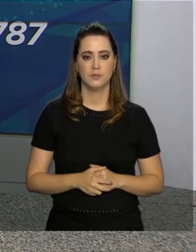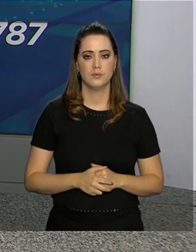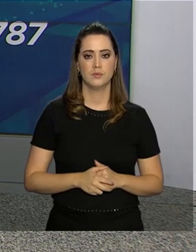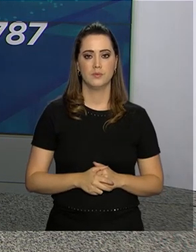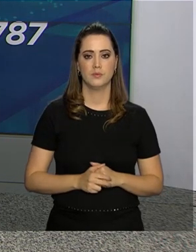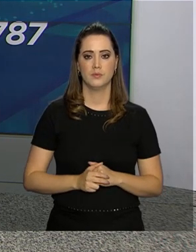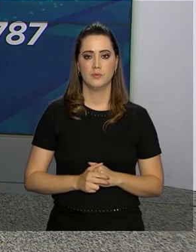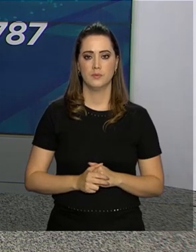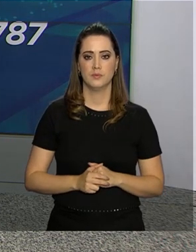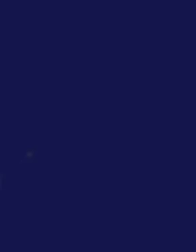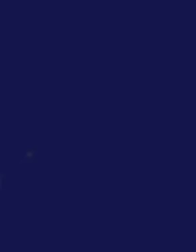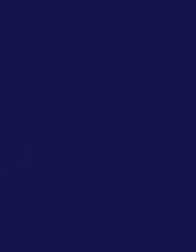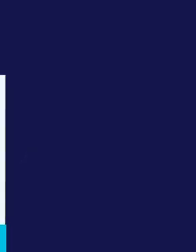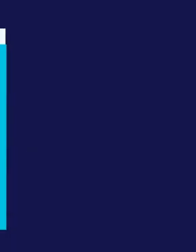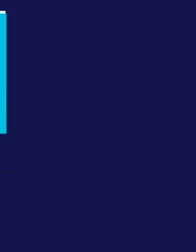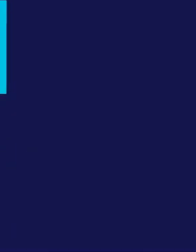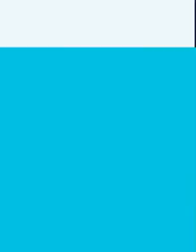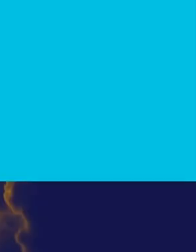do governo federal.